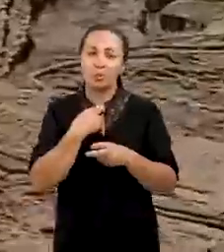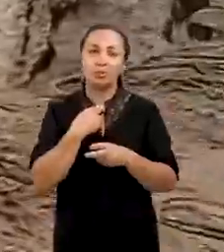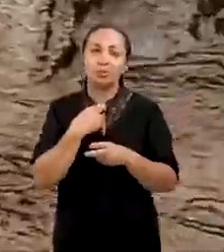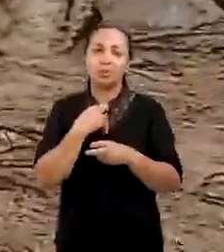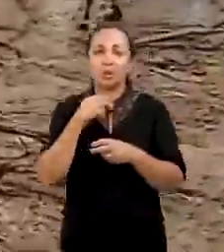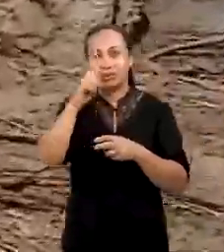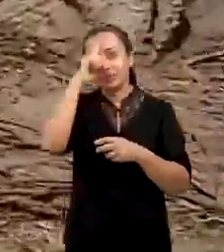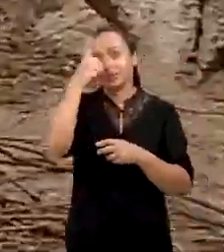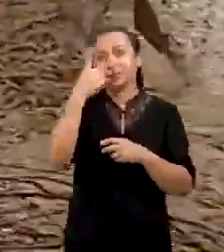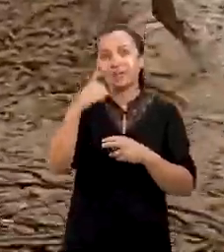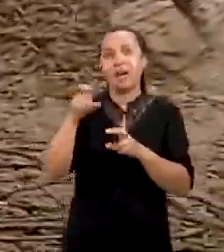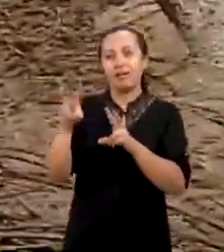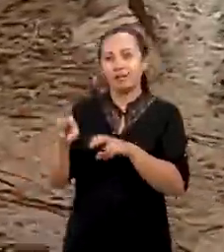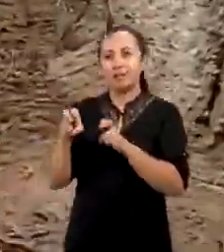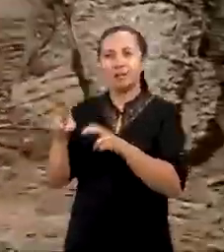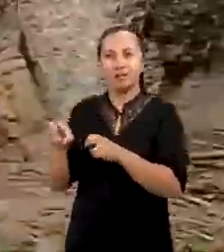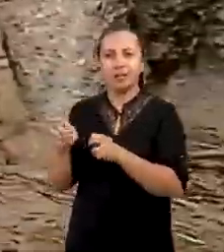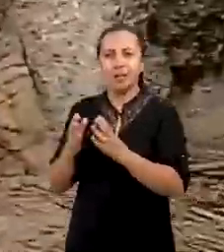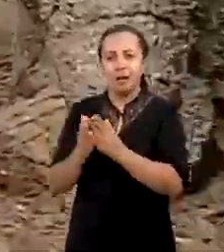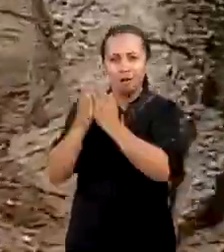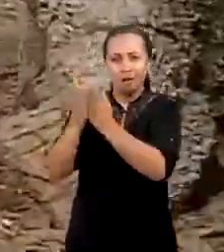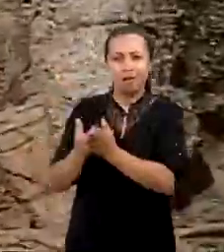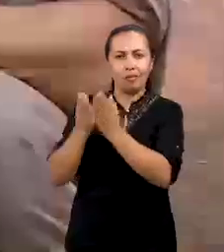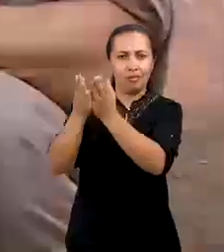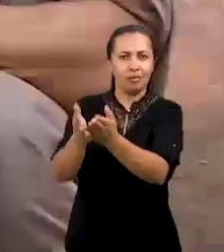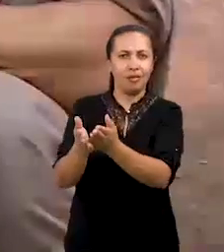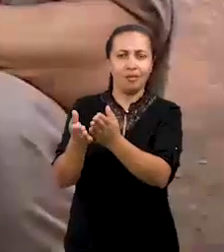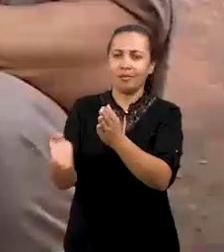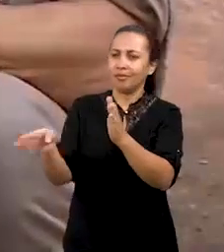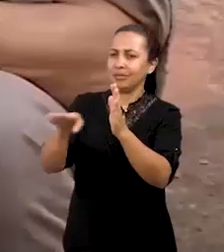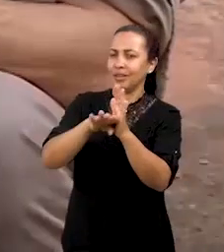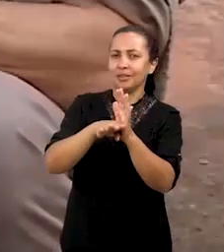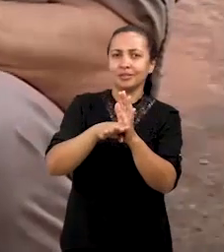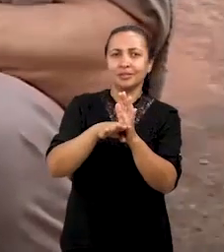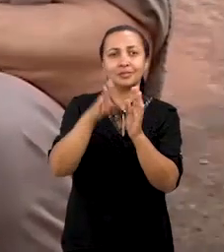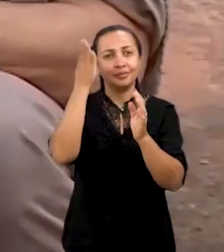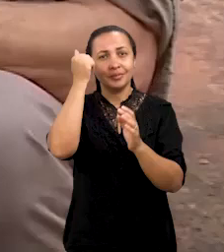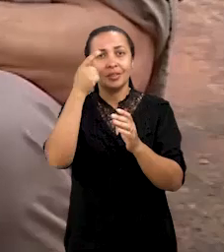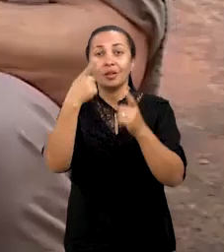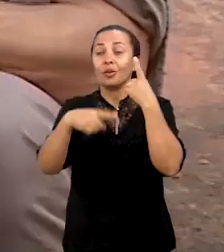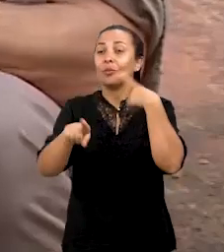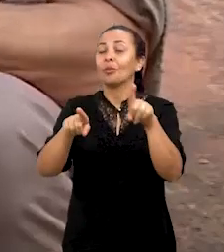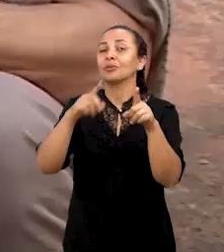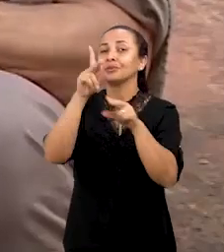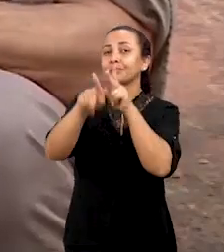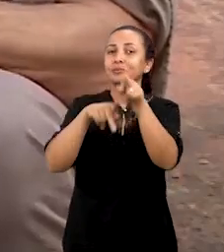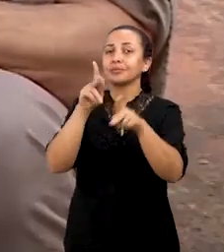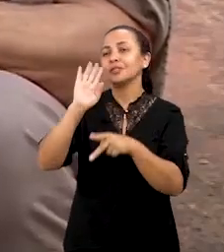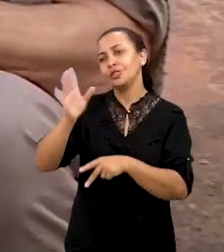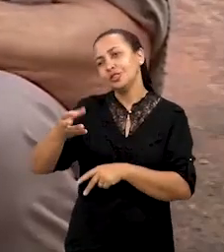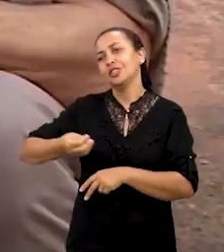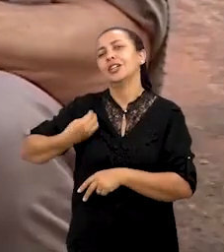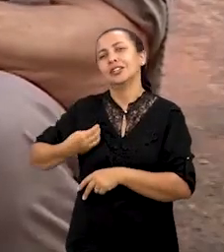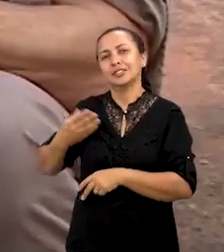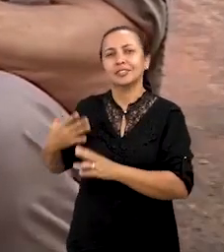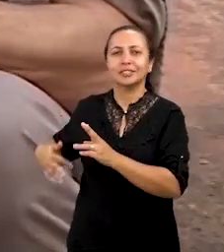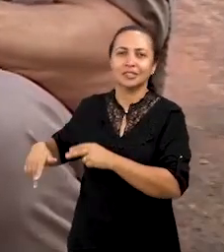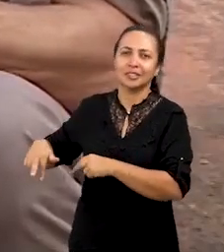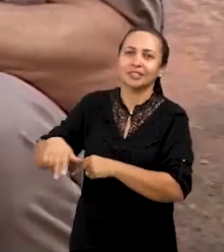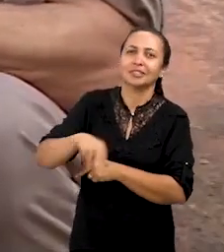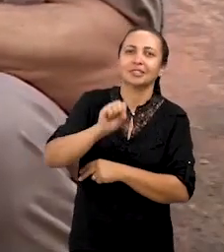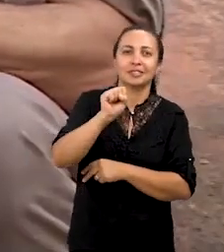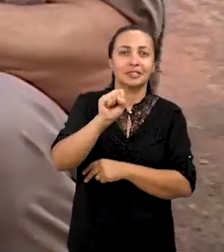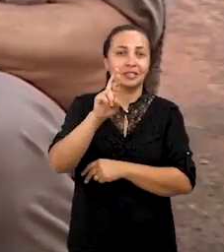A gente tem muito essa ideia colonial do colonizador chegar, né? E a gente saber que outras populações estavam transitando, né? No Vale do